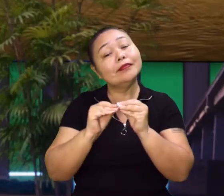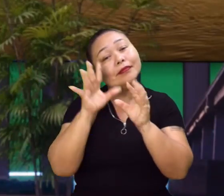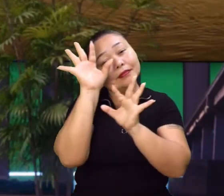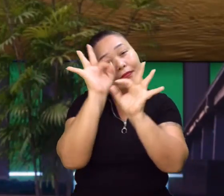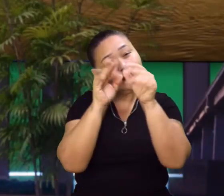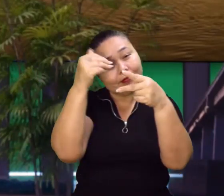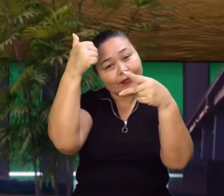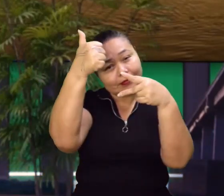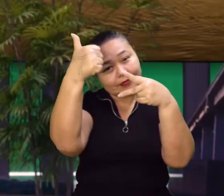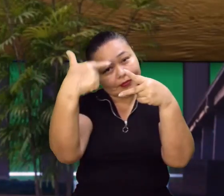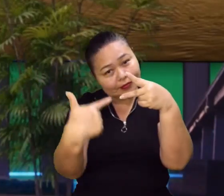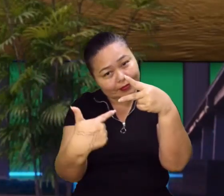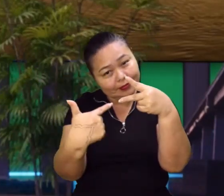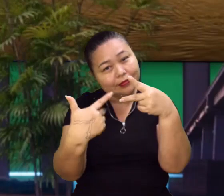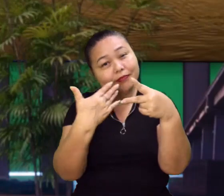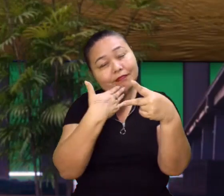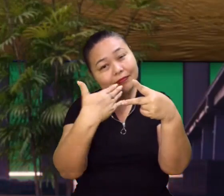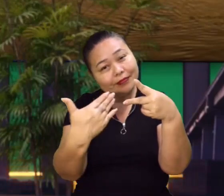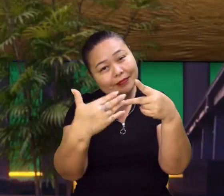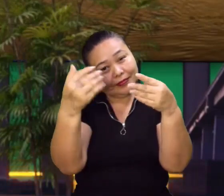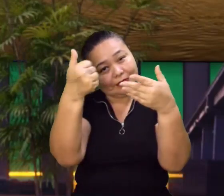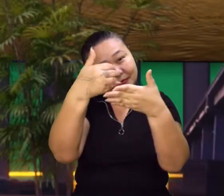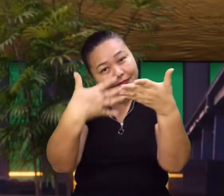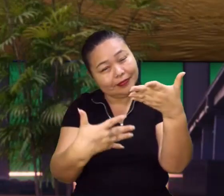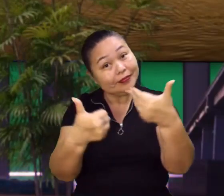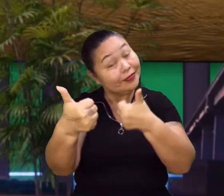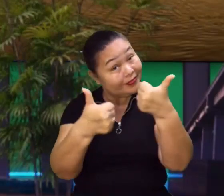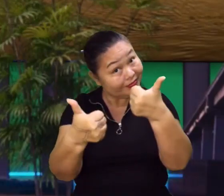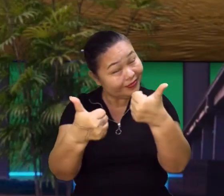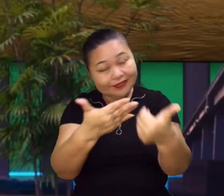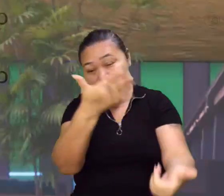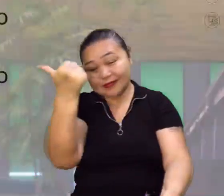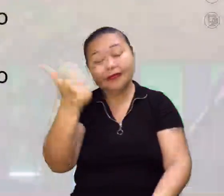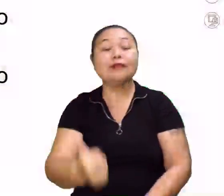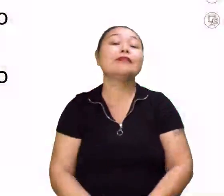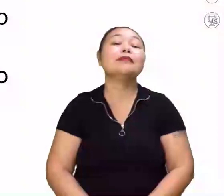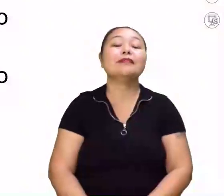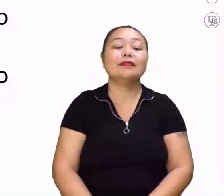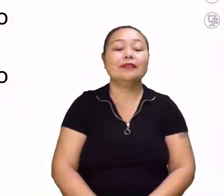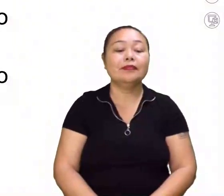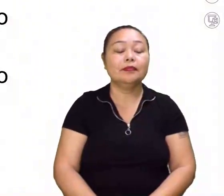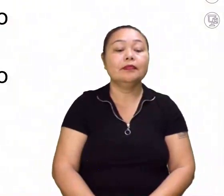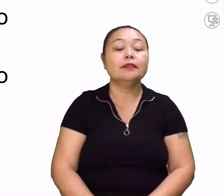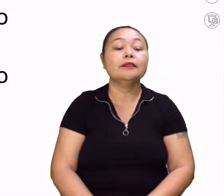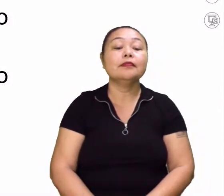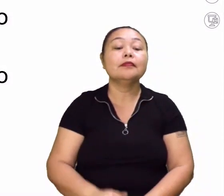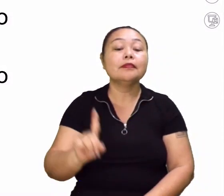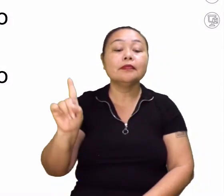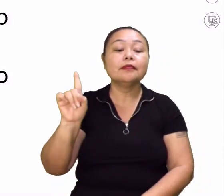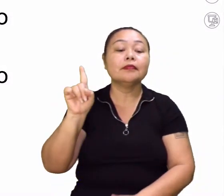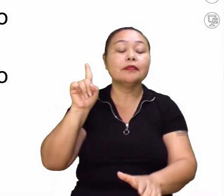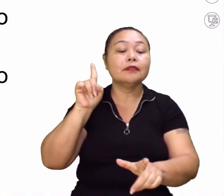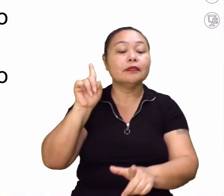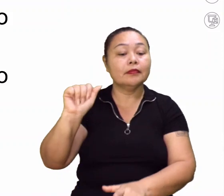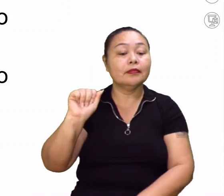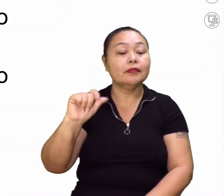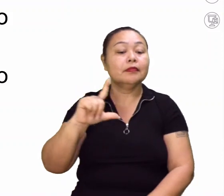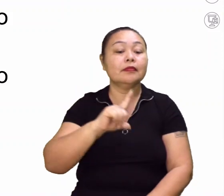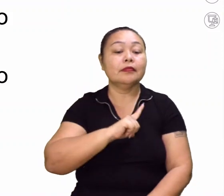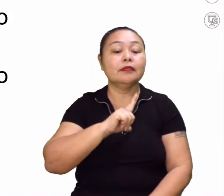na ordem correta que está pedindo lá no texto. Beleza? Vamos lá. Então, a alternativa A